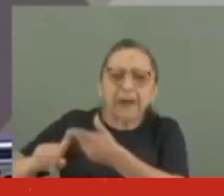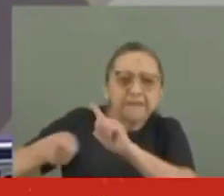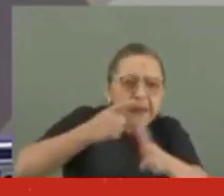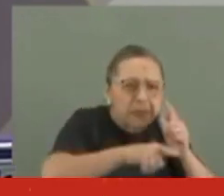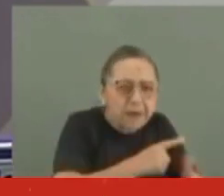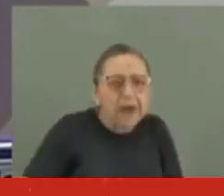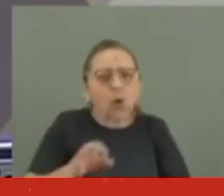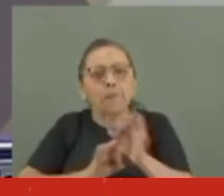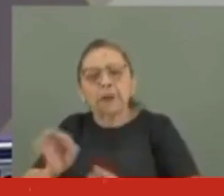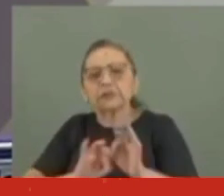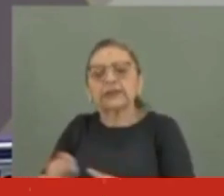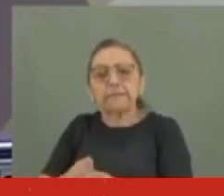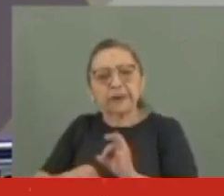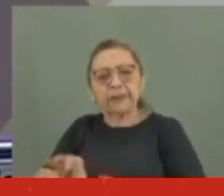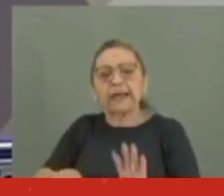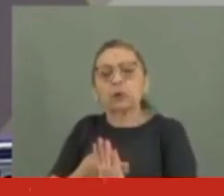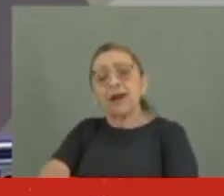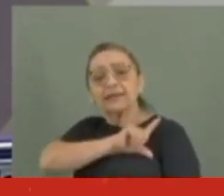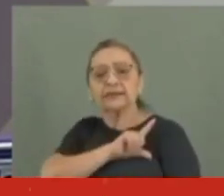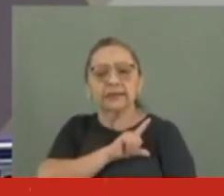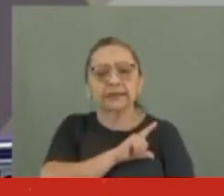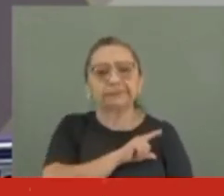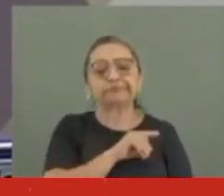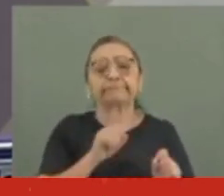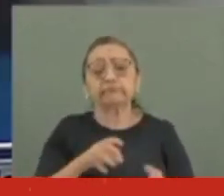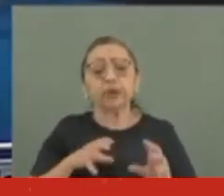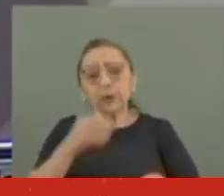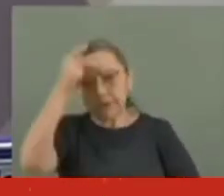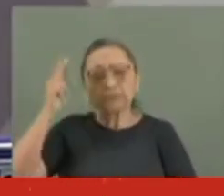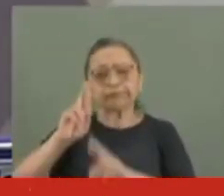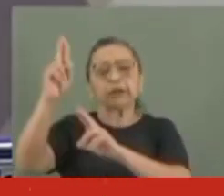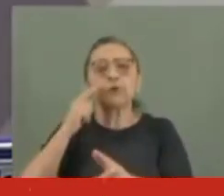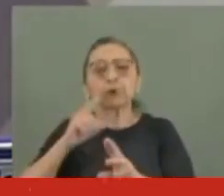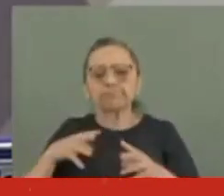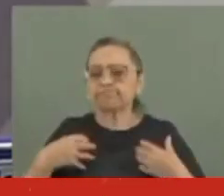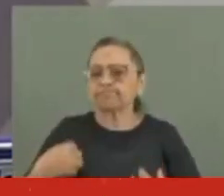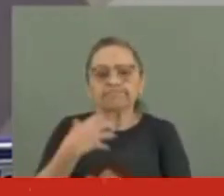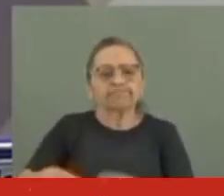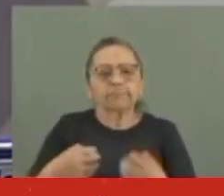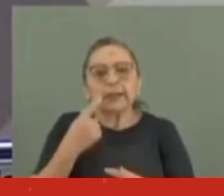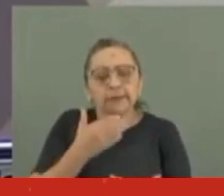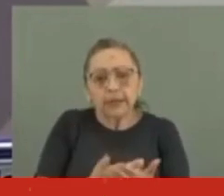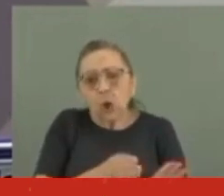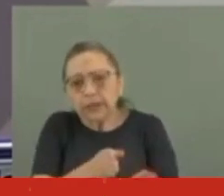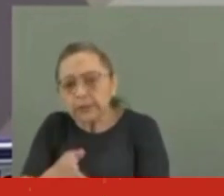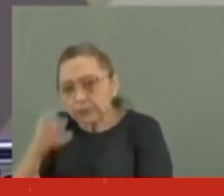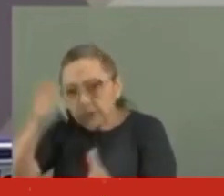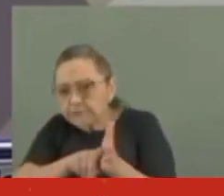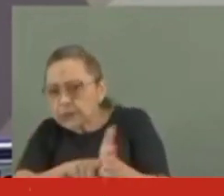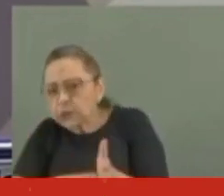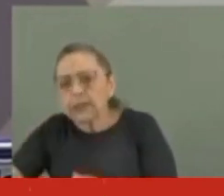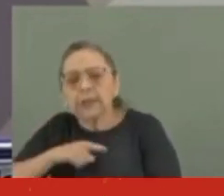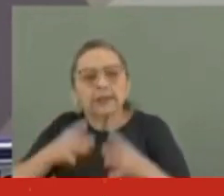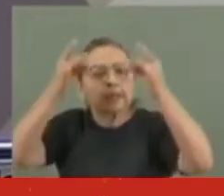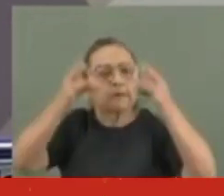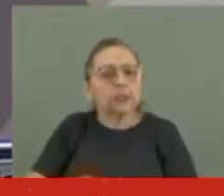idealizada, planejada e preparada com antecedência. Os executores foram insuflados e arregimentados por instigadores, que